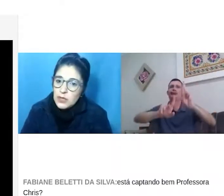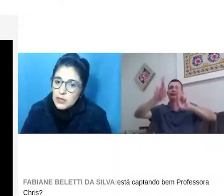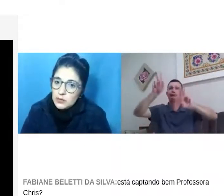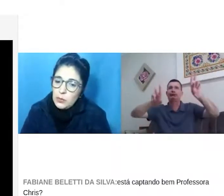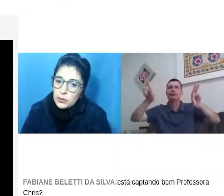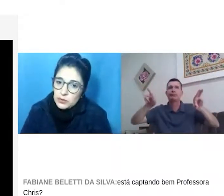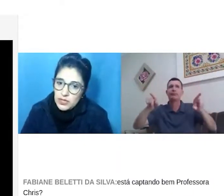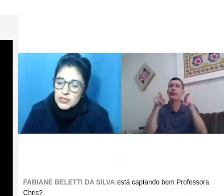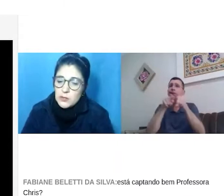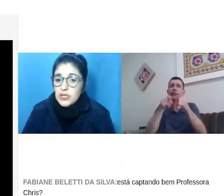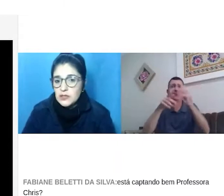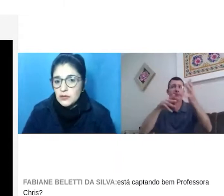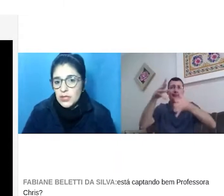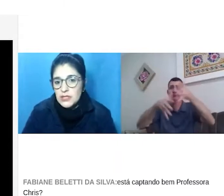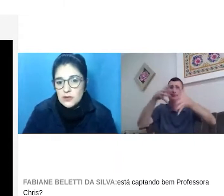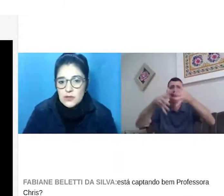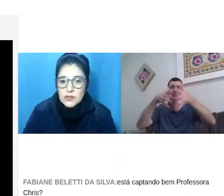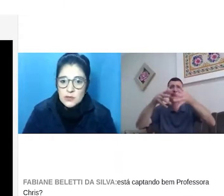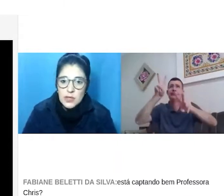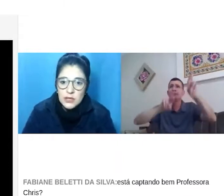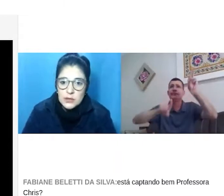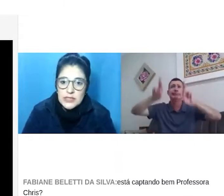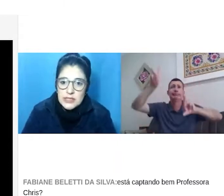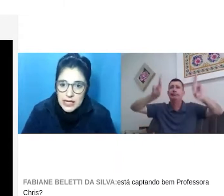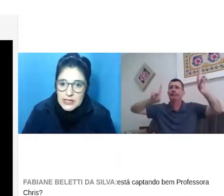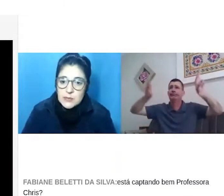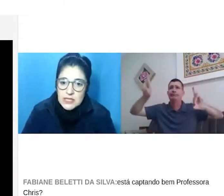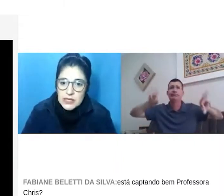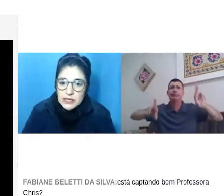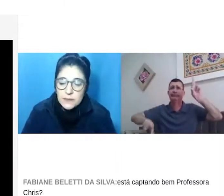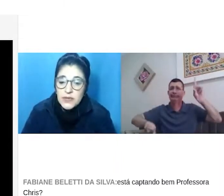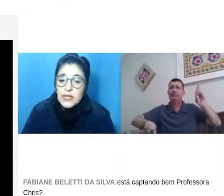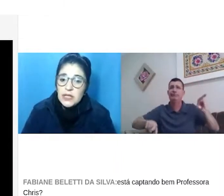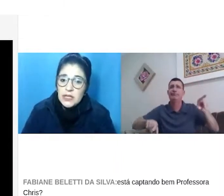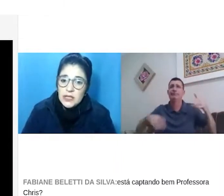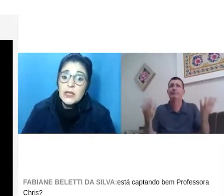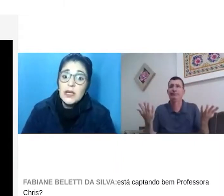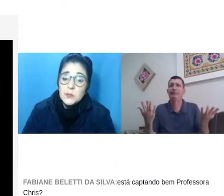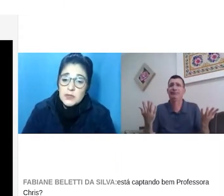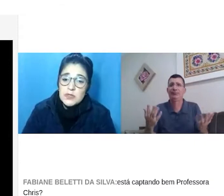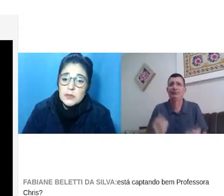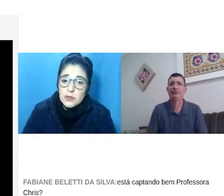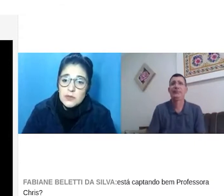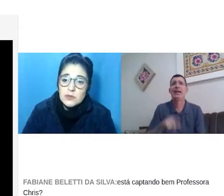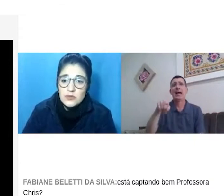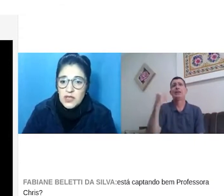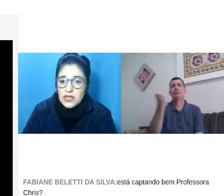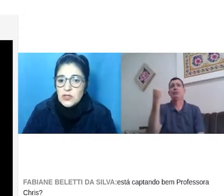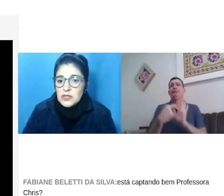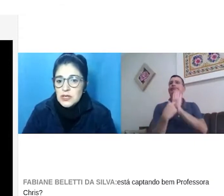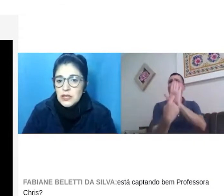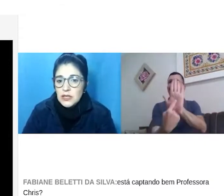usando uma língua portuguesa, porque estão no Brasil. Nós usamos uma língua de sinais brasileira. E que as pessoas também usam